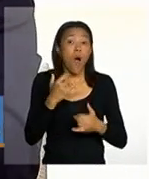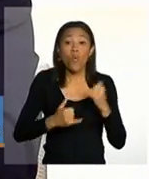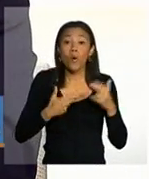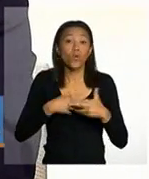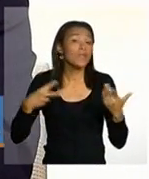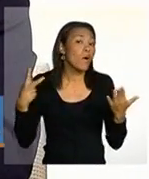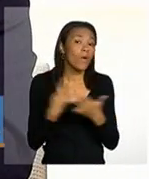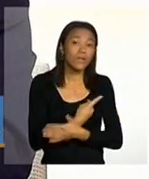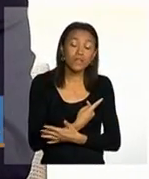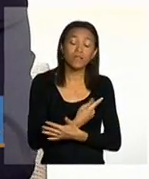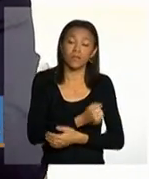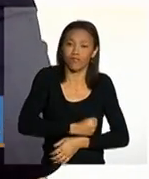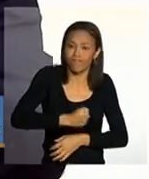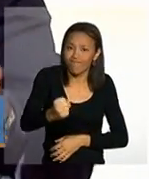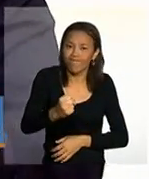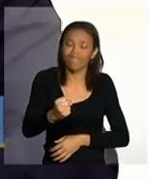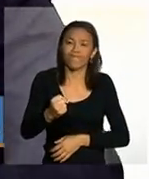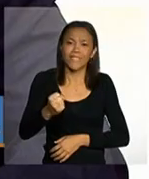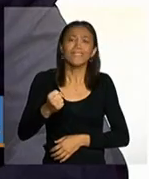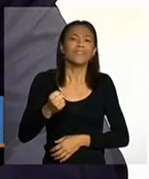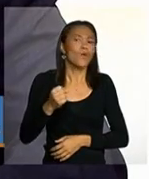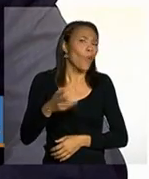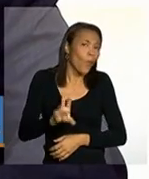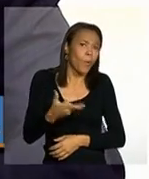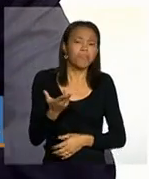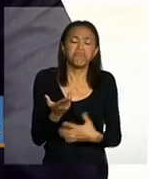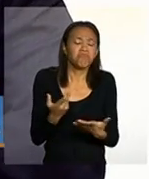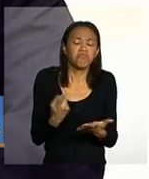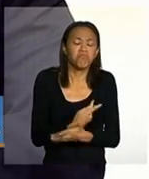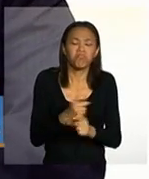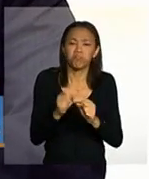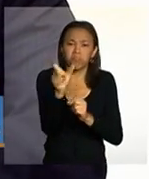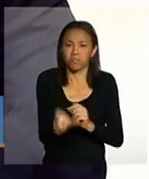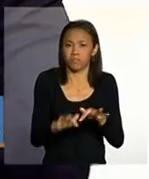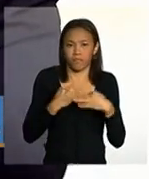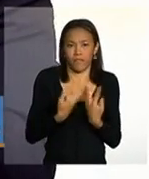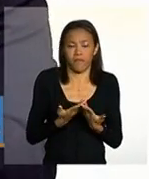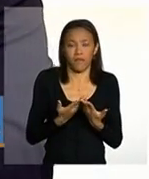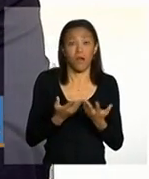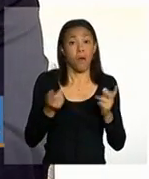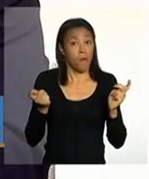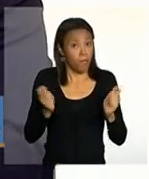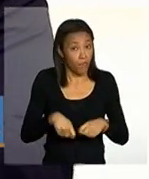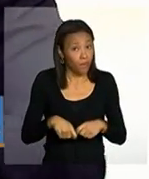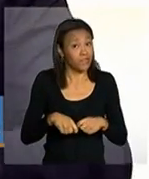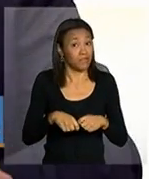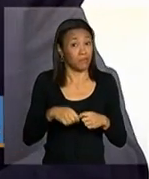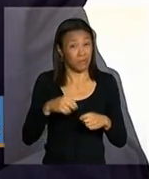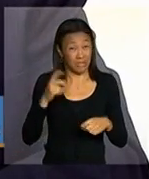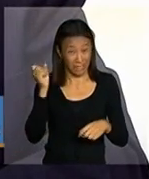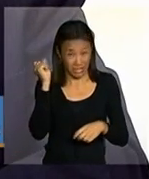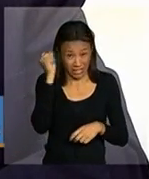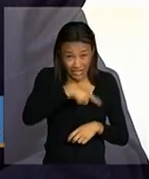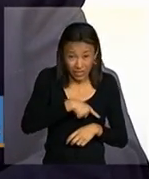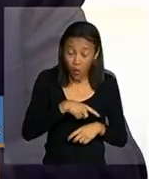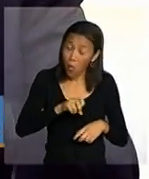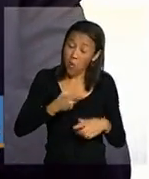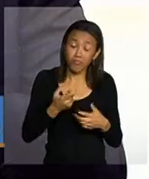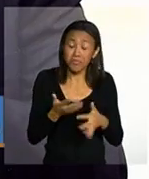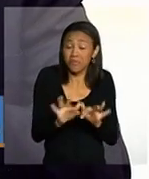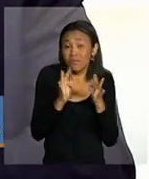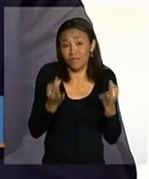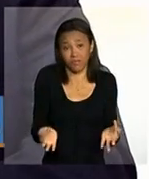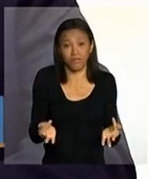situação que está acontecendo naquele instante lá. Pode ser alguma coisa grave ou pode não ser alguma coisa grave.